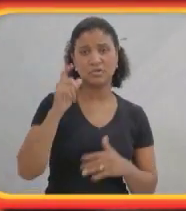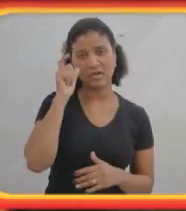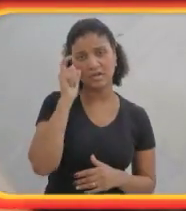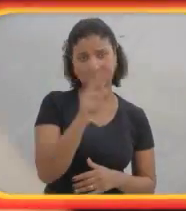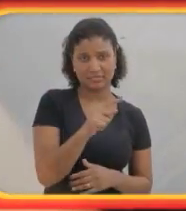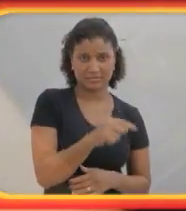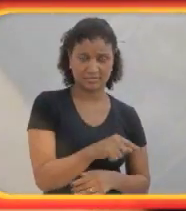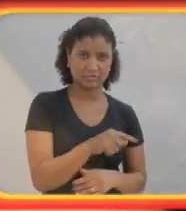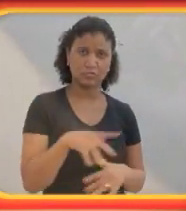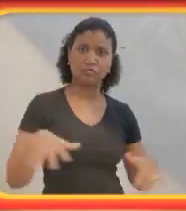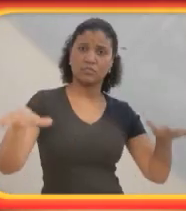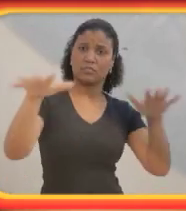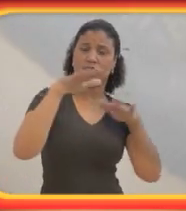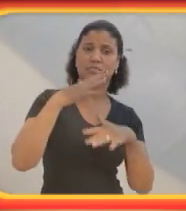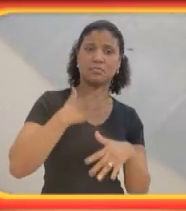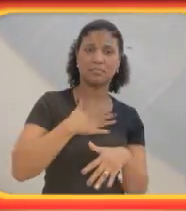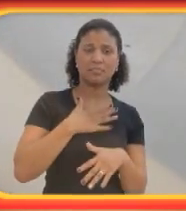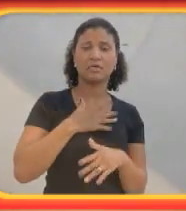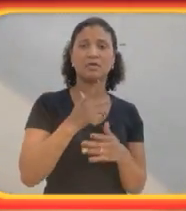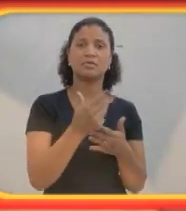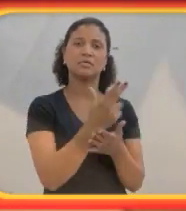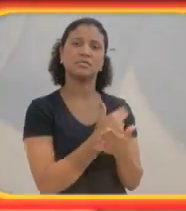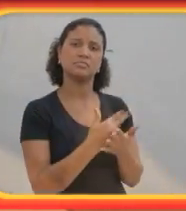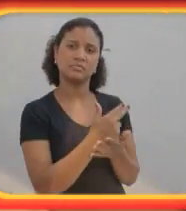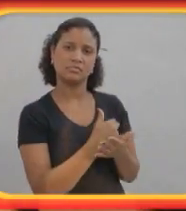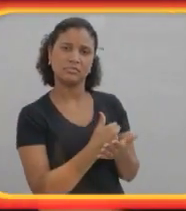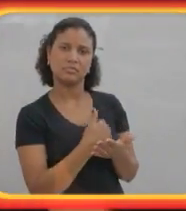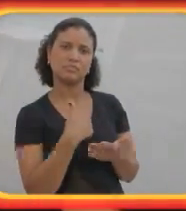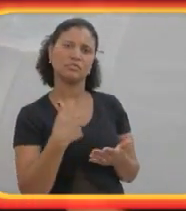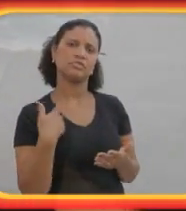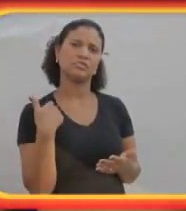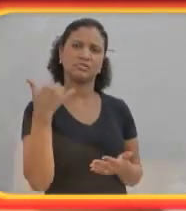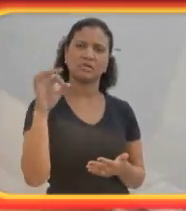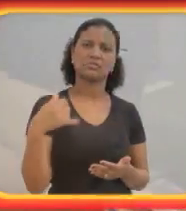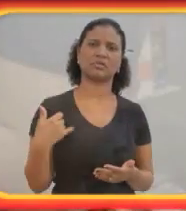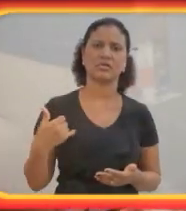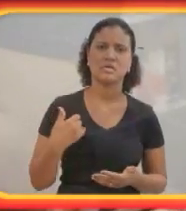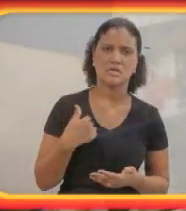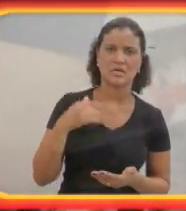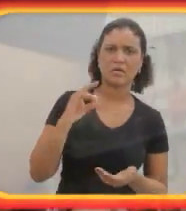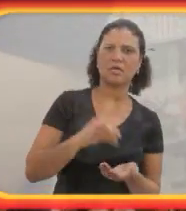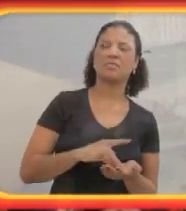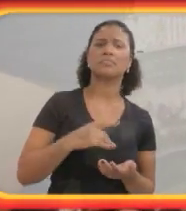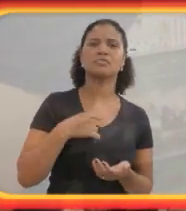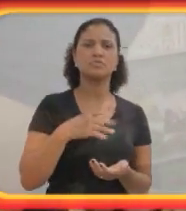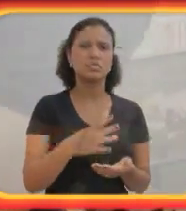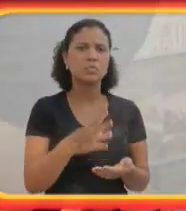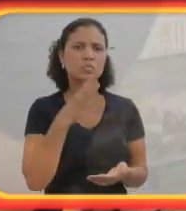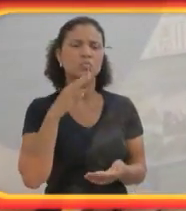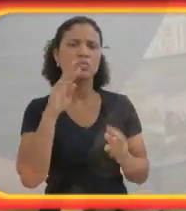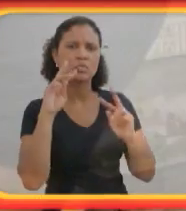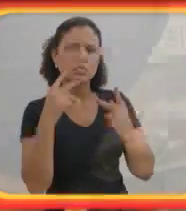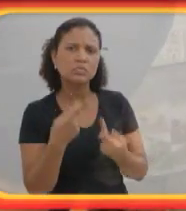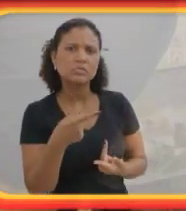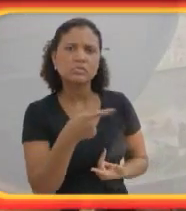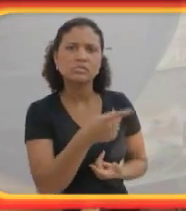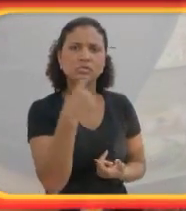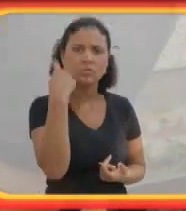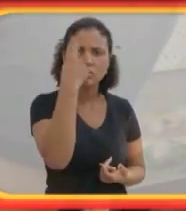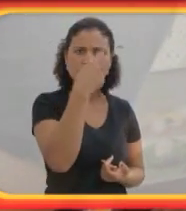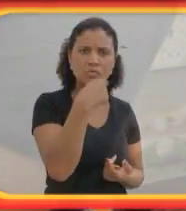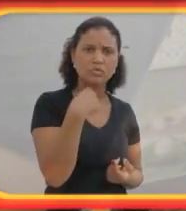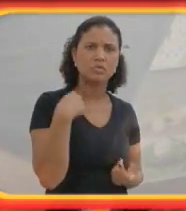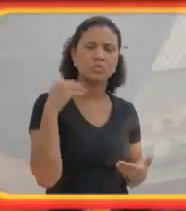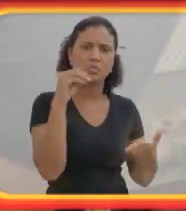para o público é a minha maneira de desenhar quando eu tinha dez anos de idade. Realmente, eu não reconhecia rostos e eu colocava isso no